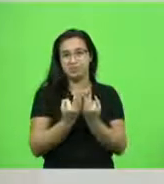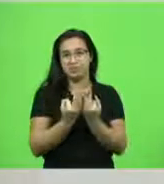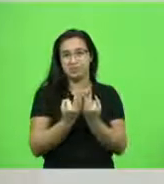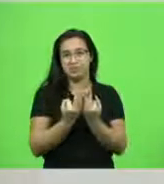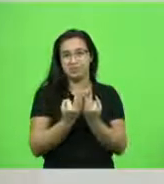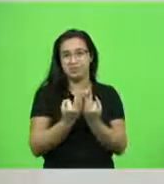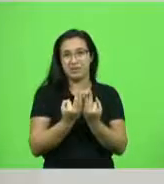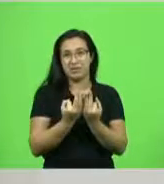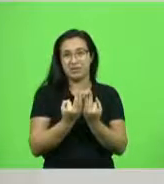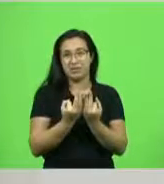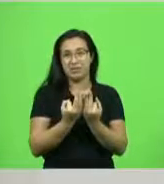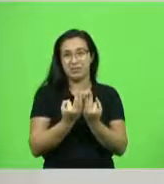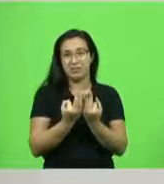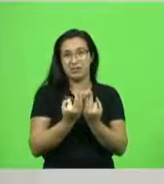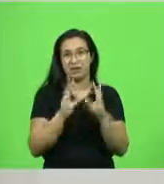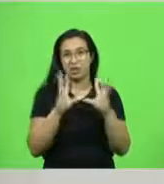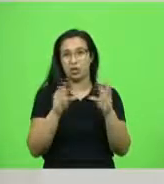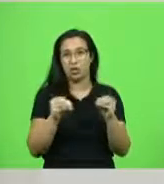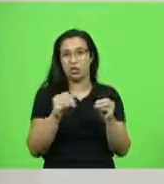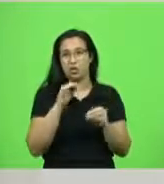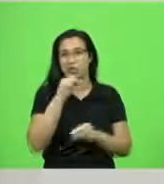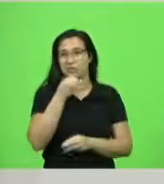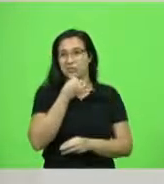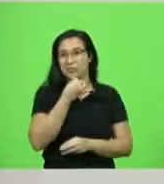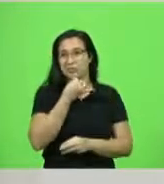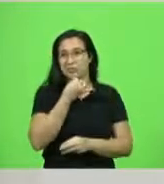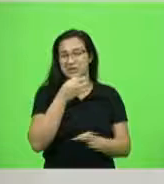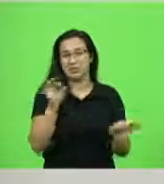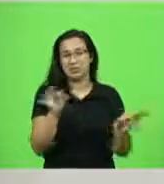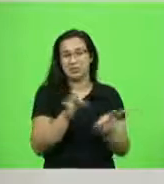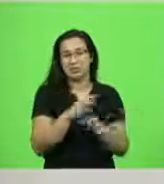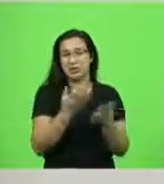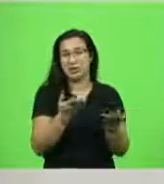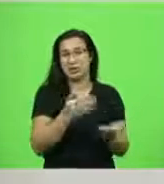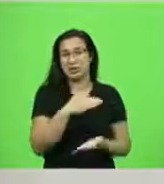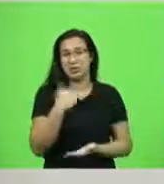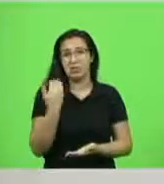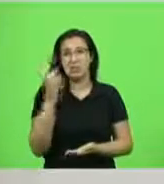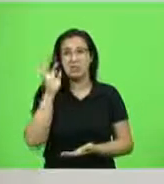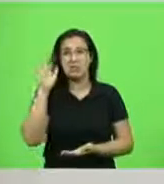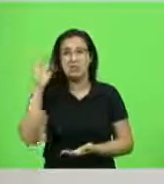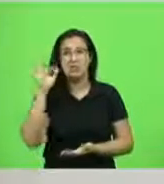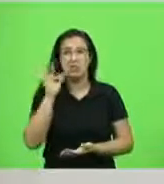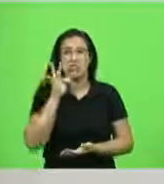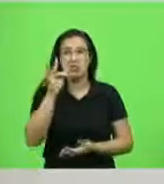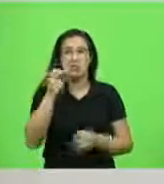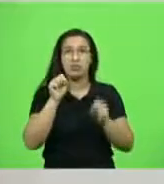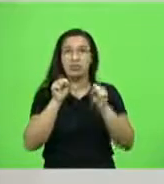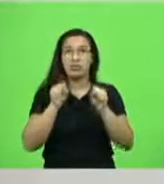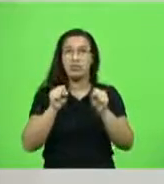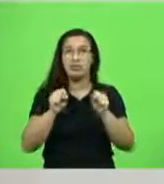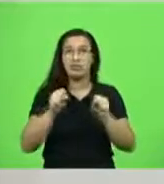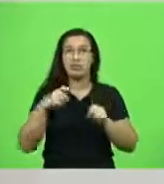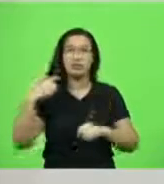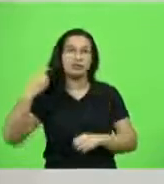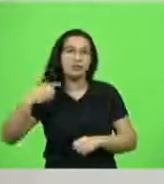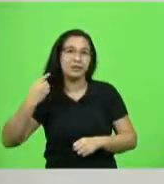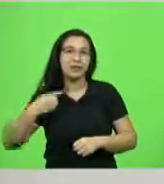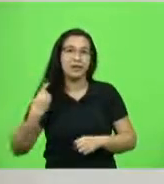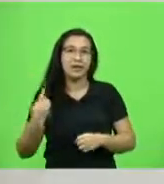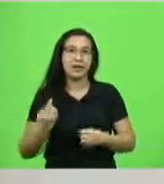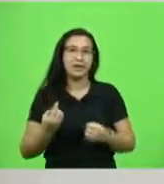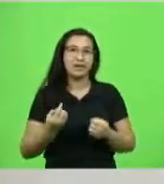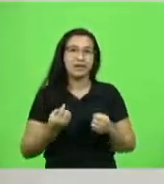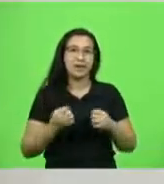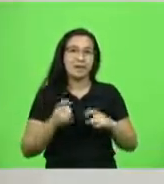acabou com os sonhos dessa menina de 14 anos, que poderia ser médica, advogada, ter um empreendimento, ela